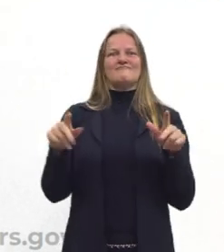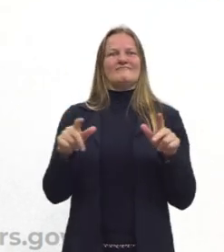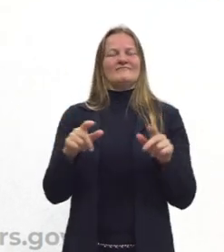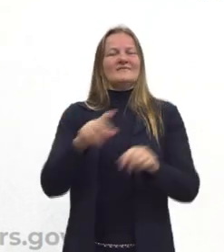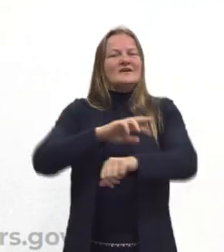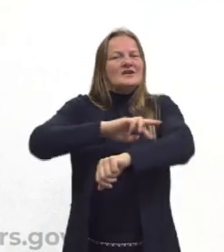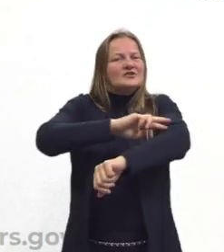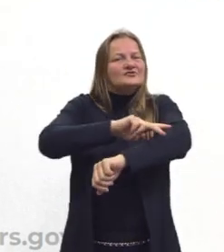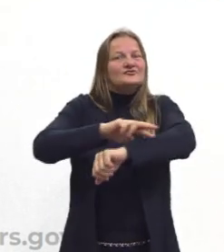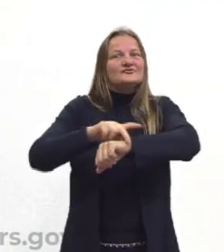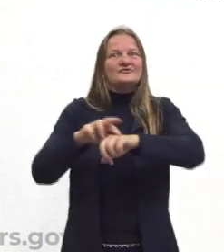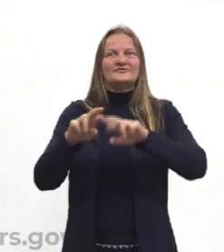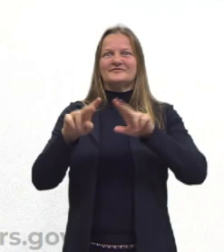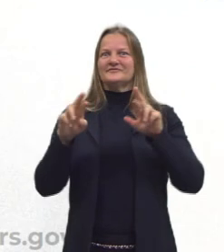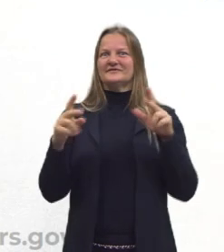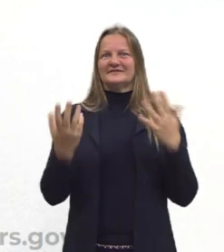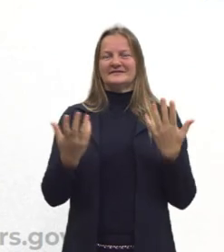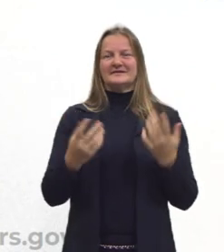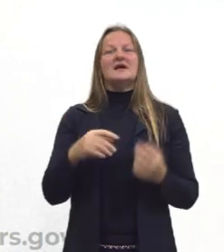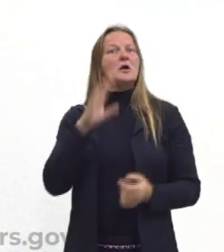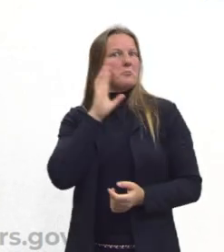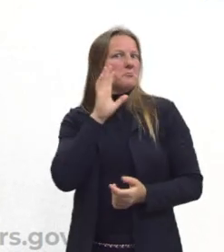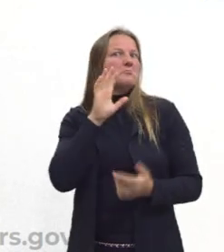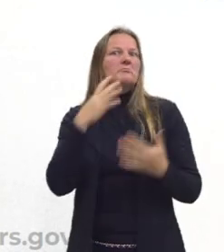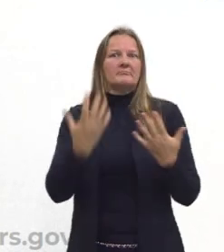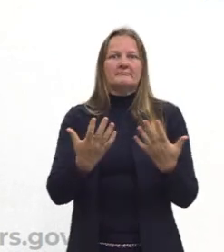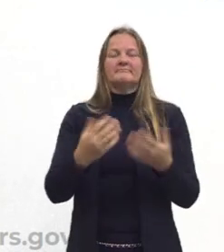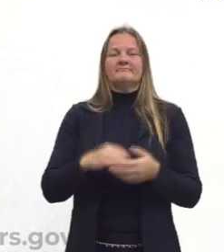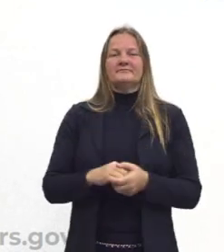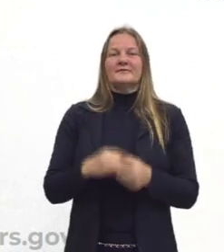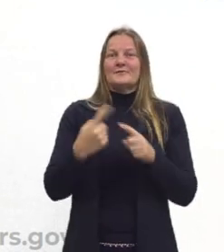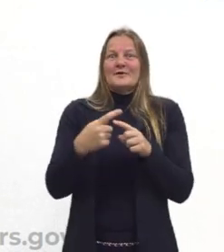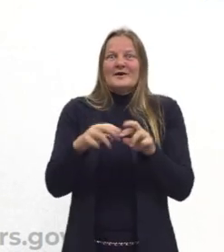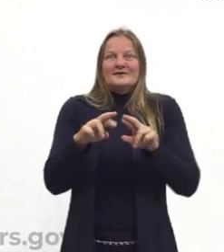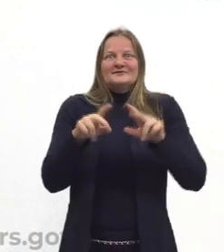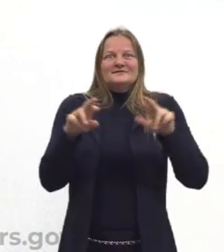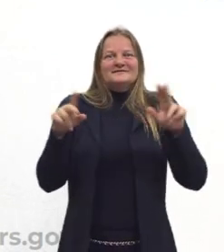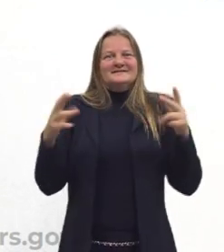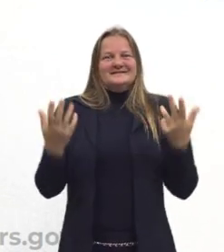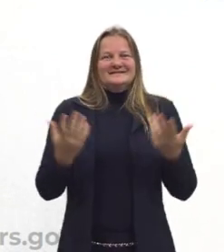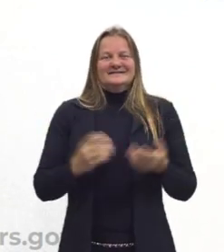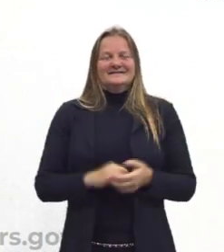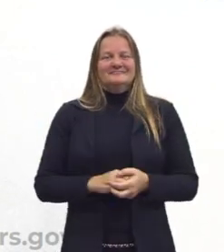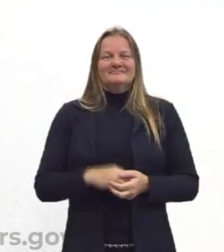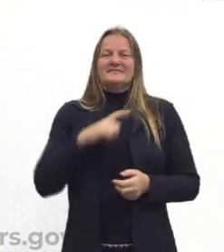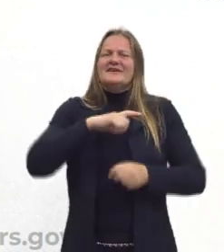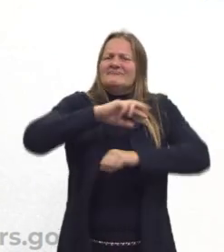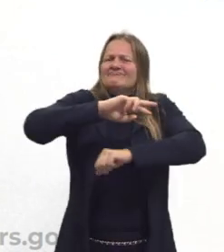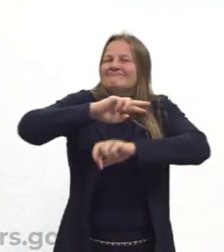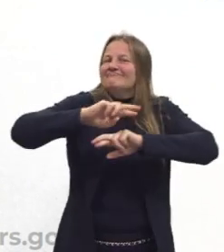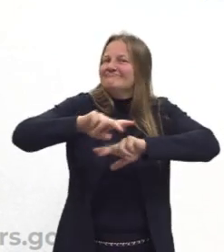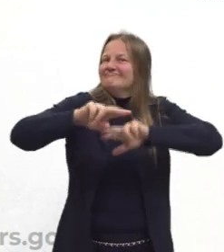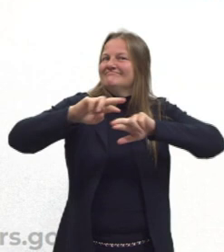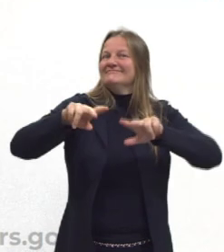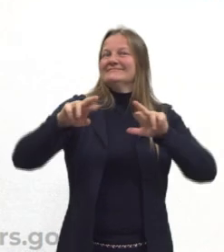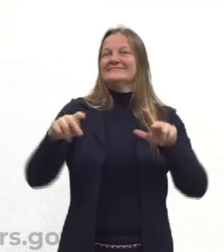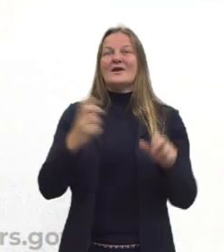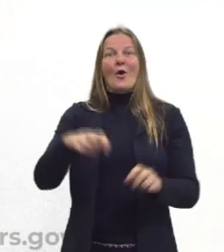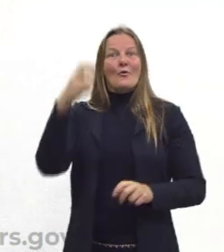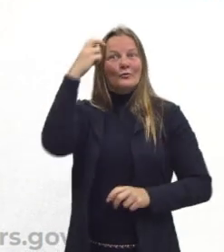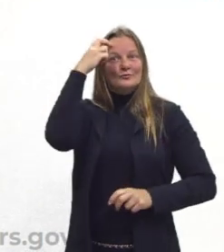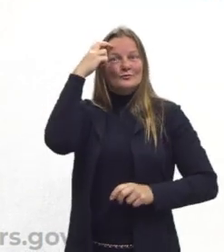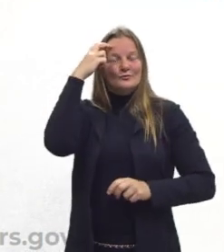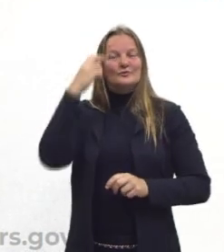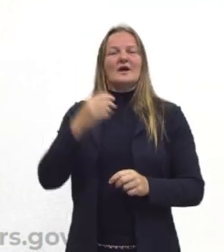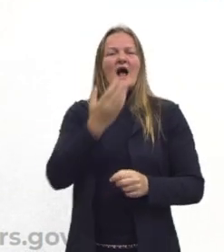várias etnias. O que também é muito bacana. O que é muito bacana porque há uma variedade de culturas,